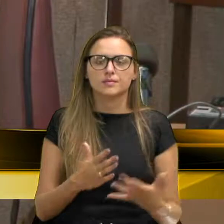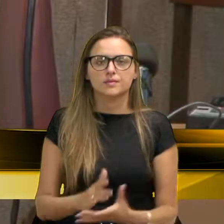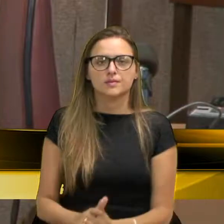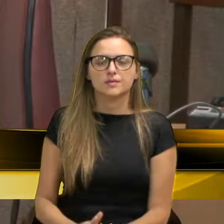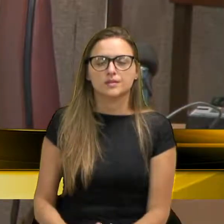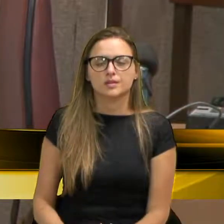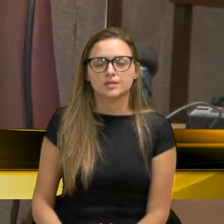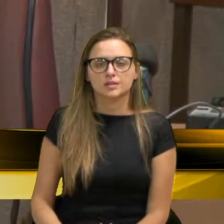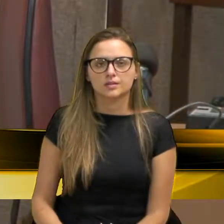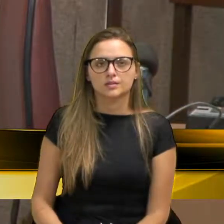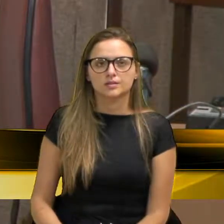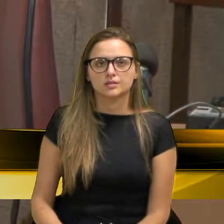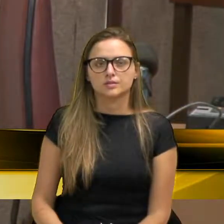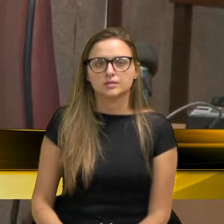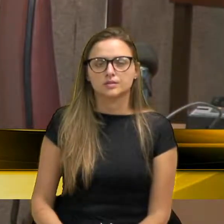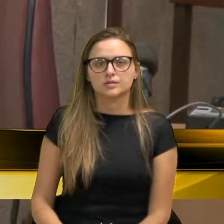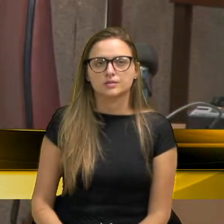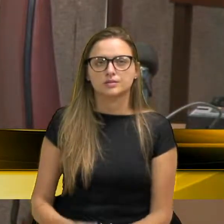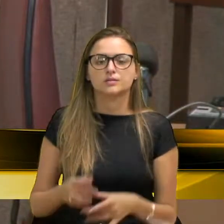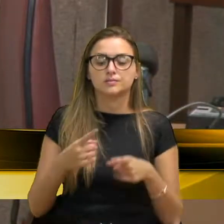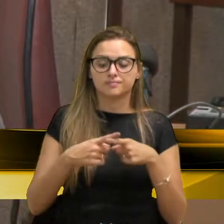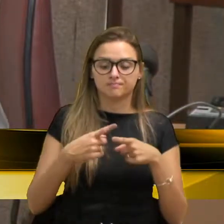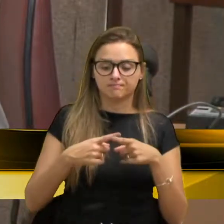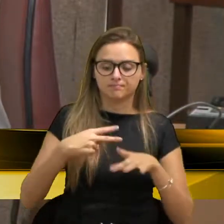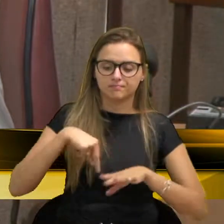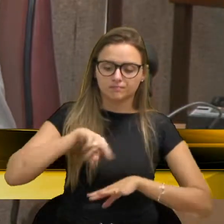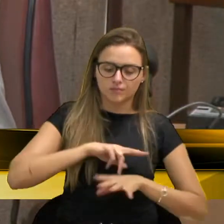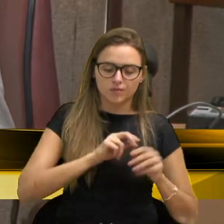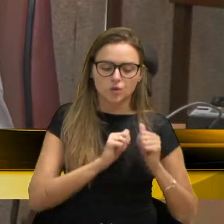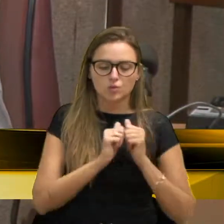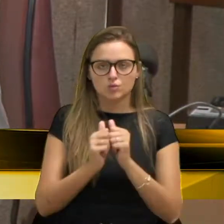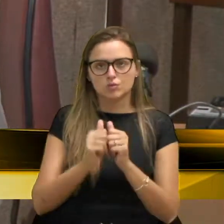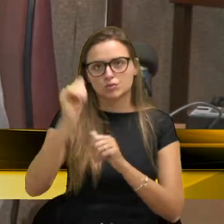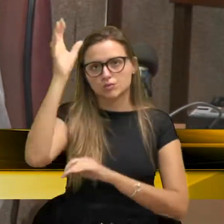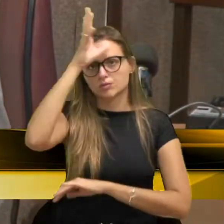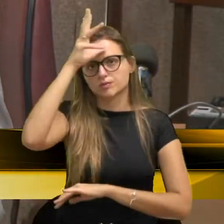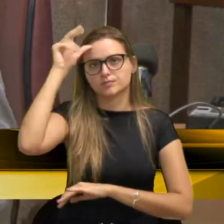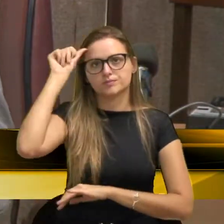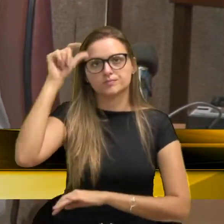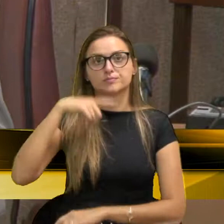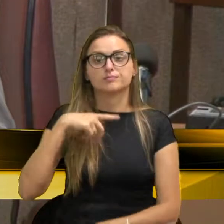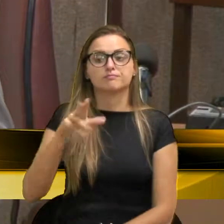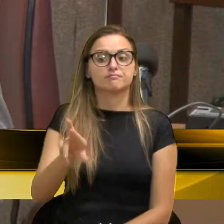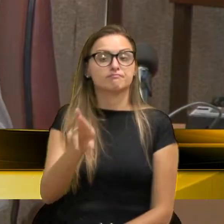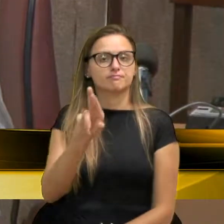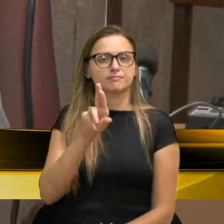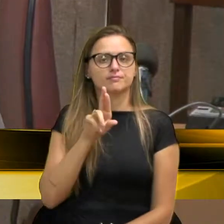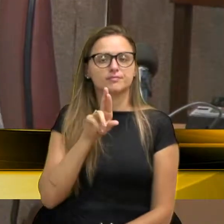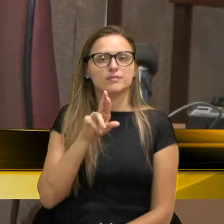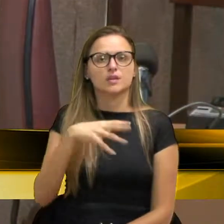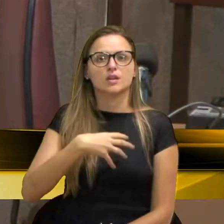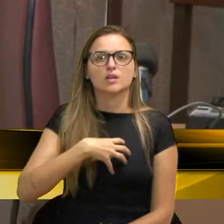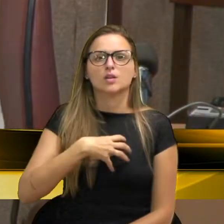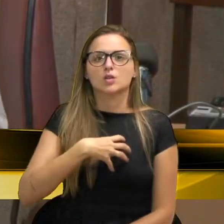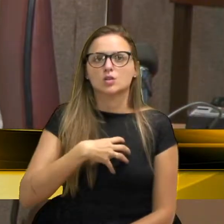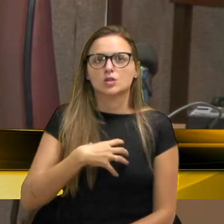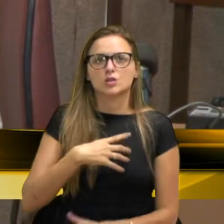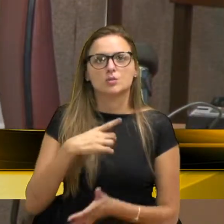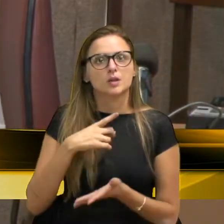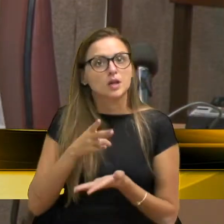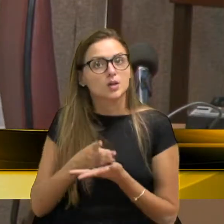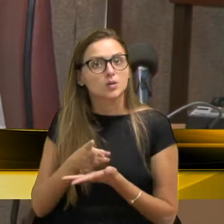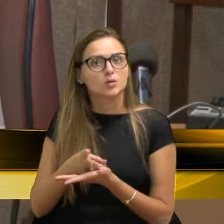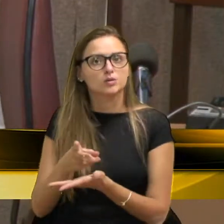porque nós estávamos tentando, junto ao Executivo, que tivesse uma forma, alguma coisa, para que fosse contemplado.